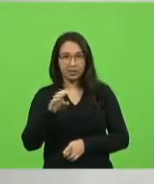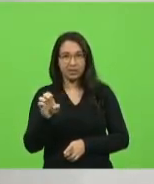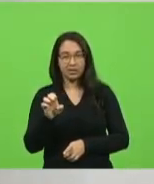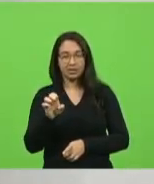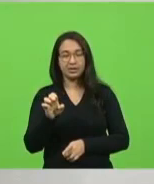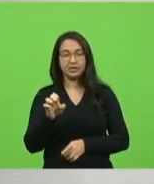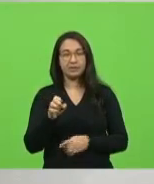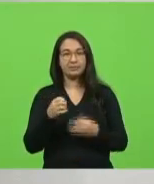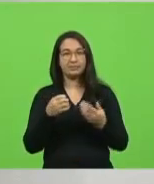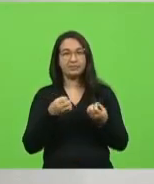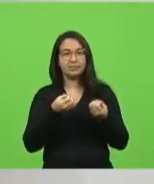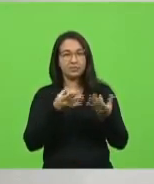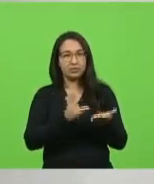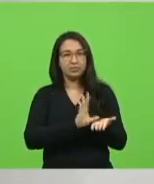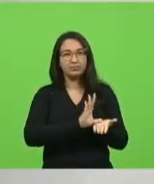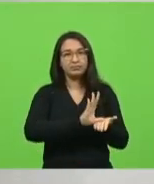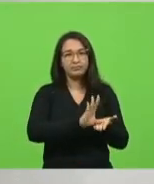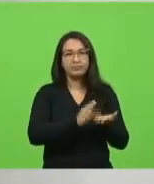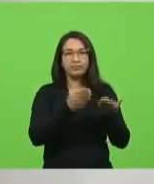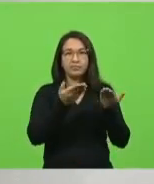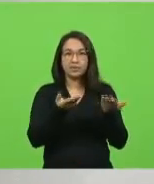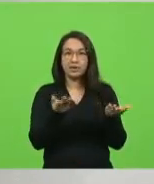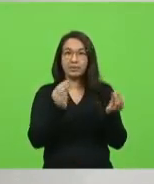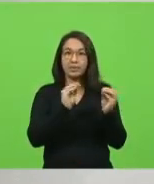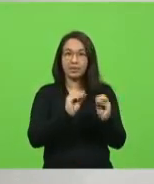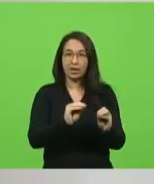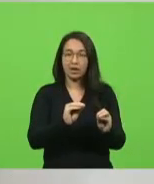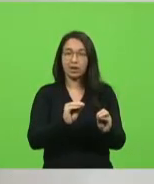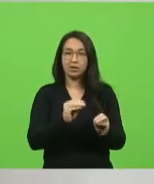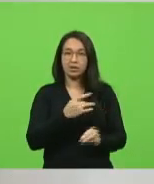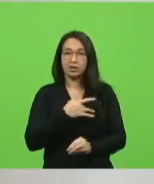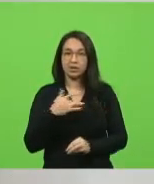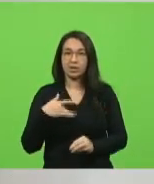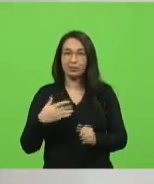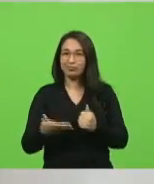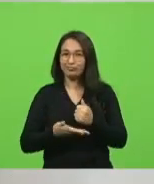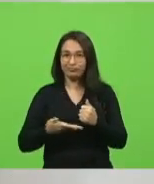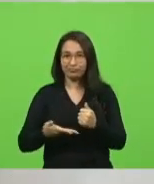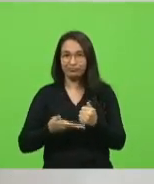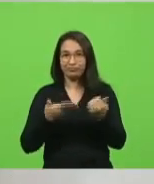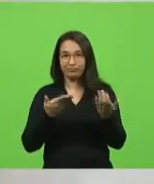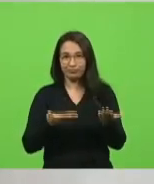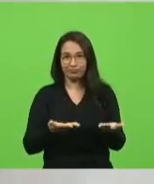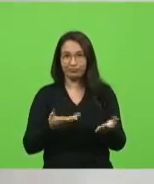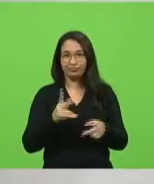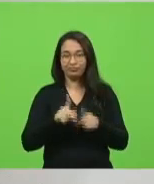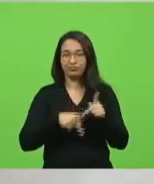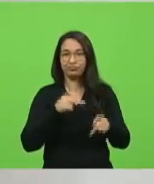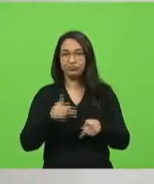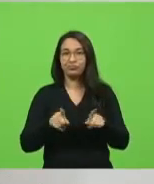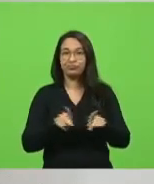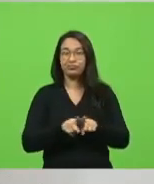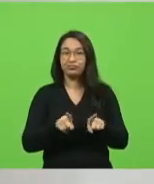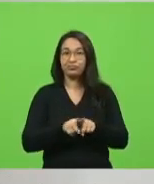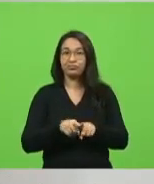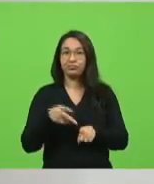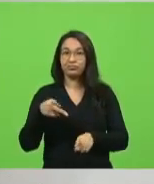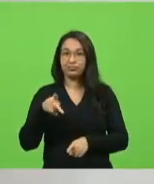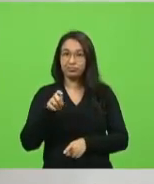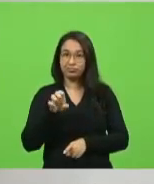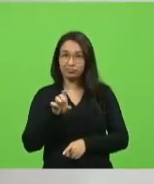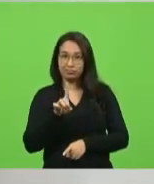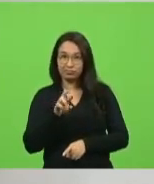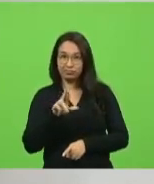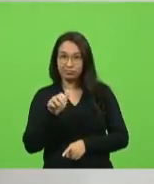que serão empregados na saúde básica da população. Em Pedras Grandes, fui recepcionado pelo prefeito